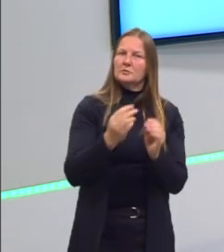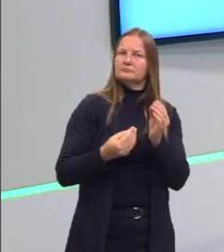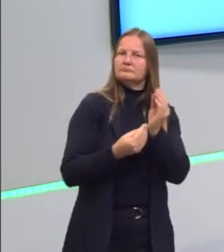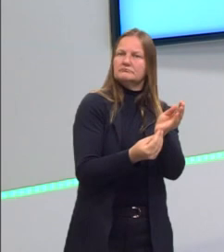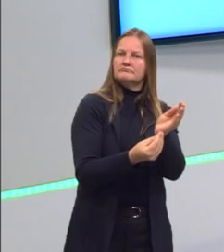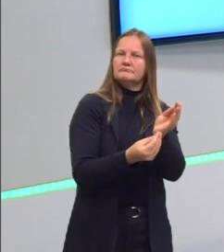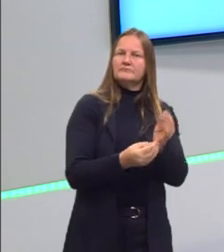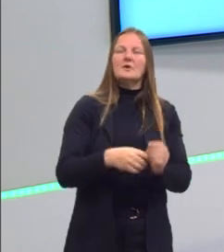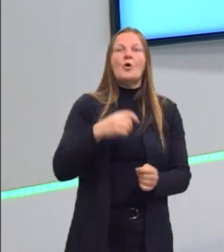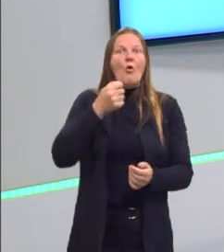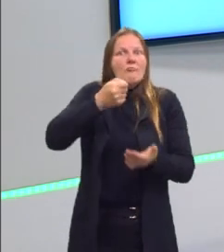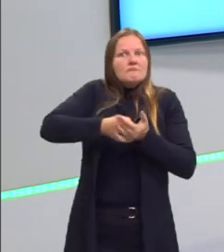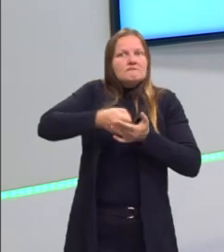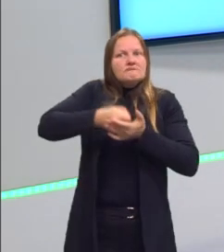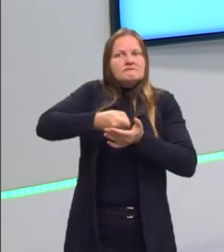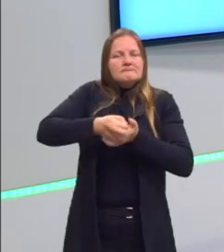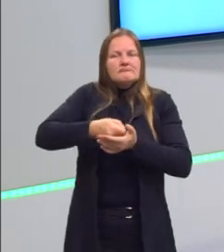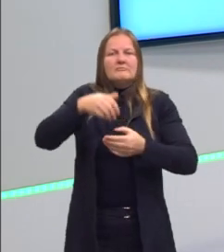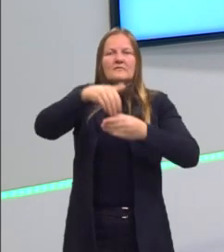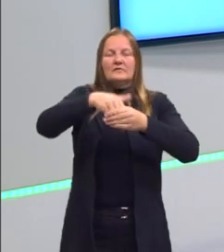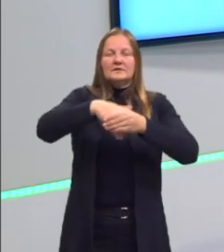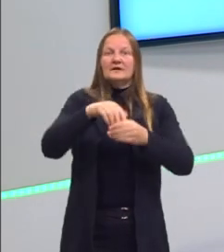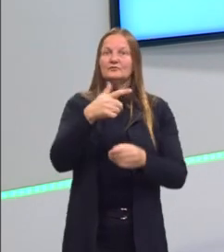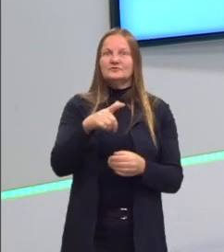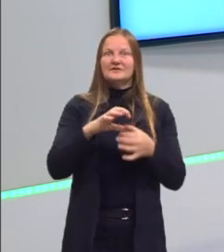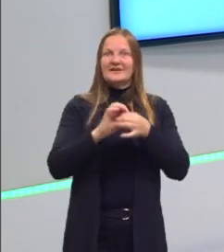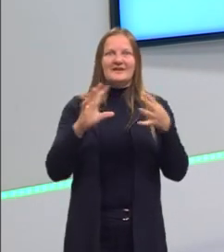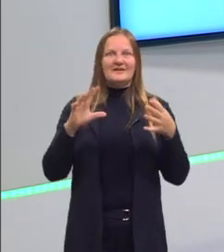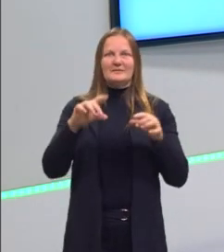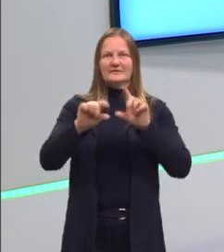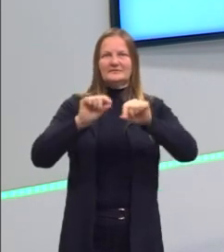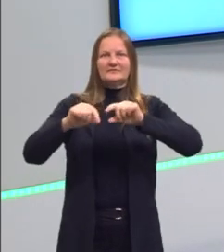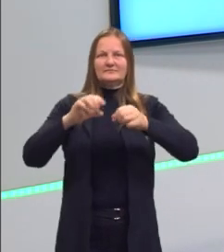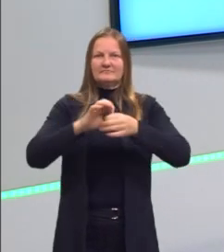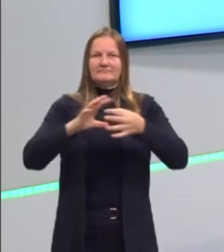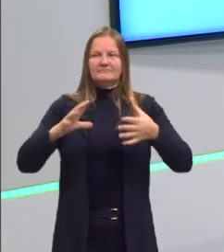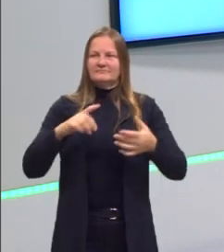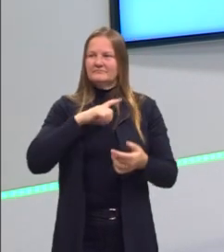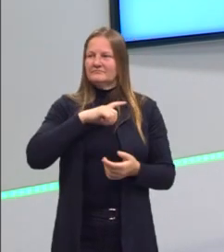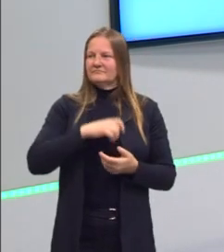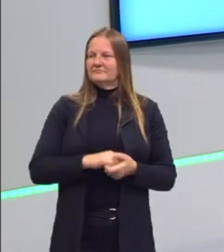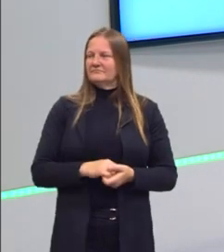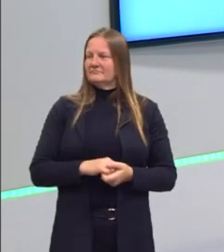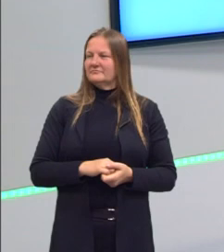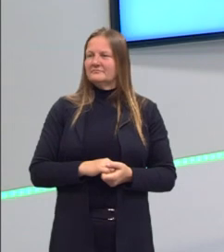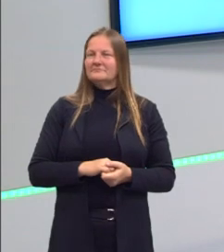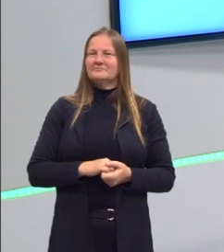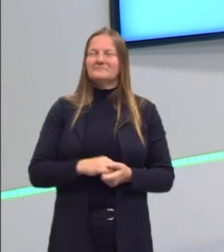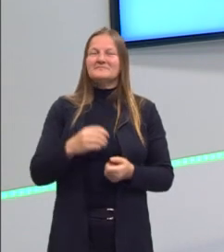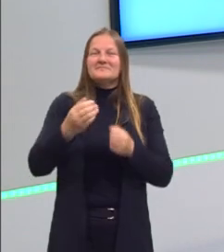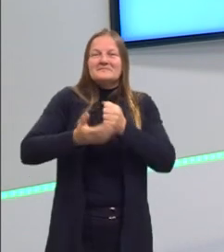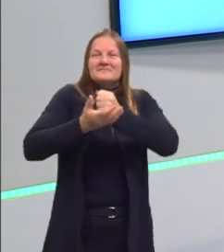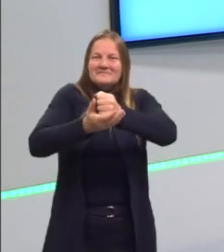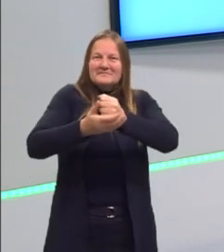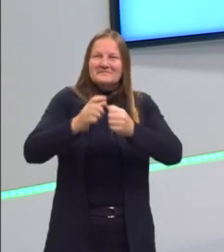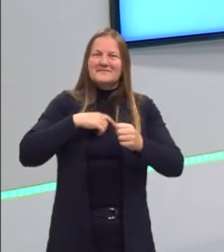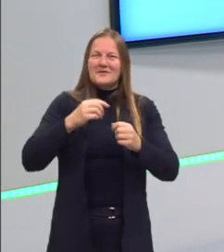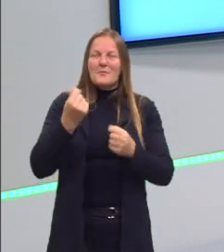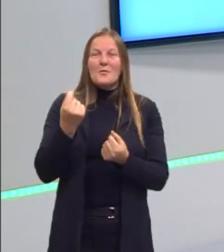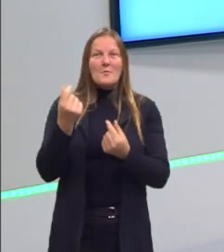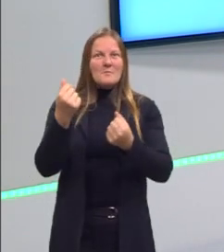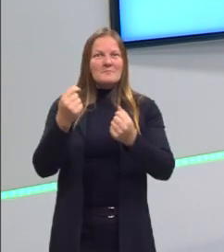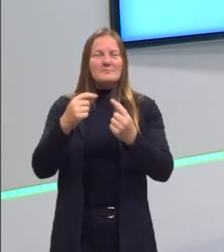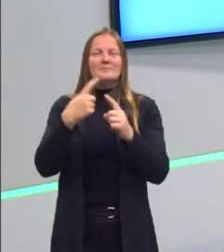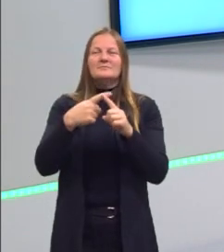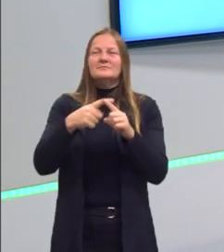você ia ser obrigado a votar nessa pessoa, senão você ia perder o teu trabalho, o teu cargo, os privilégios,